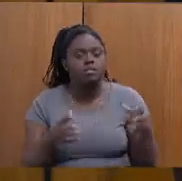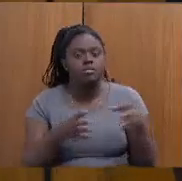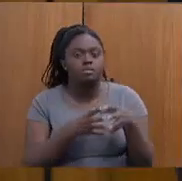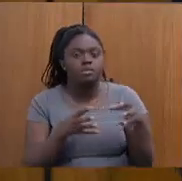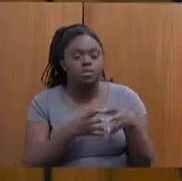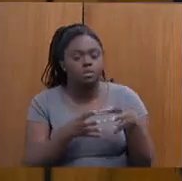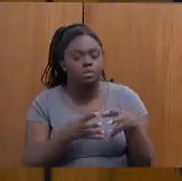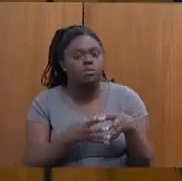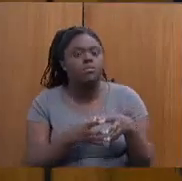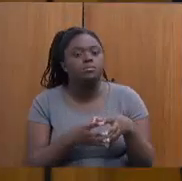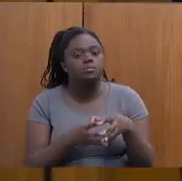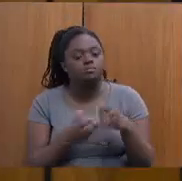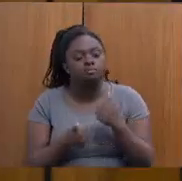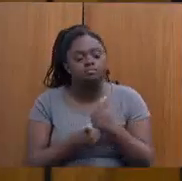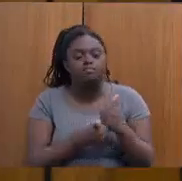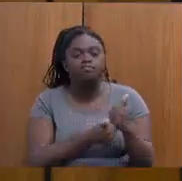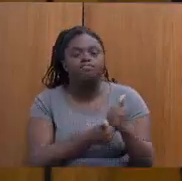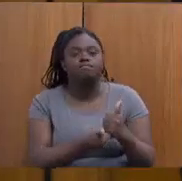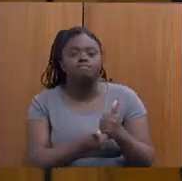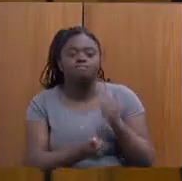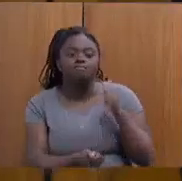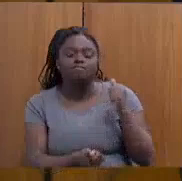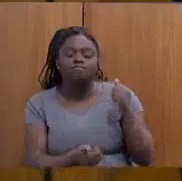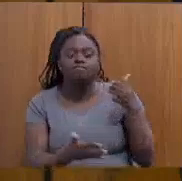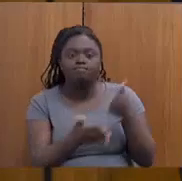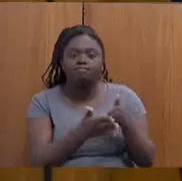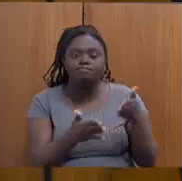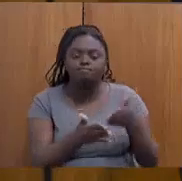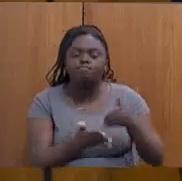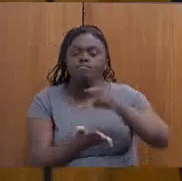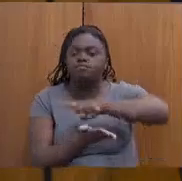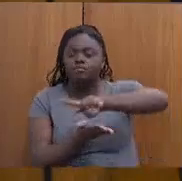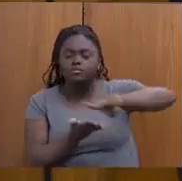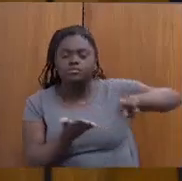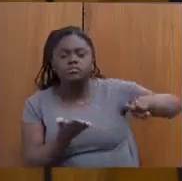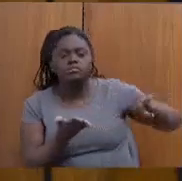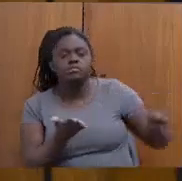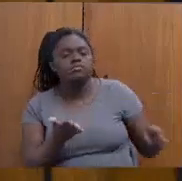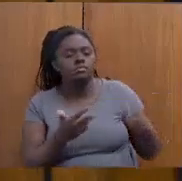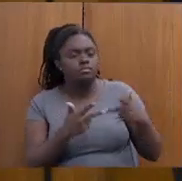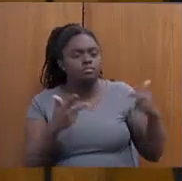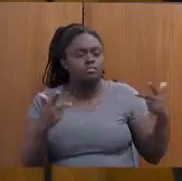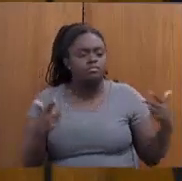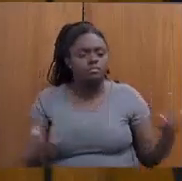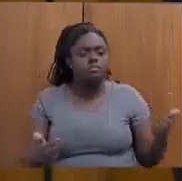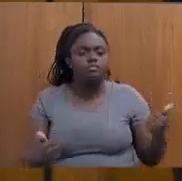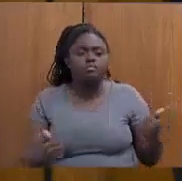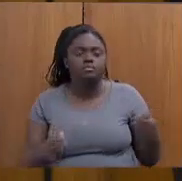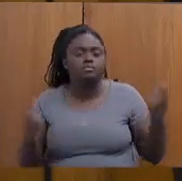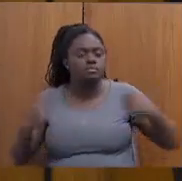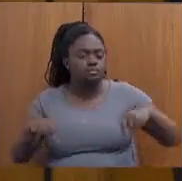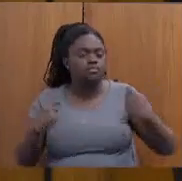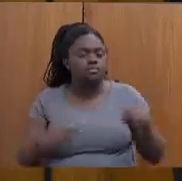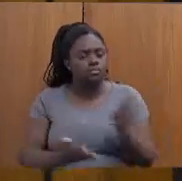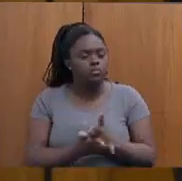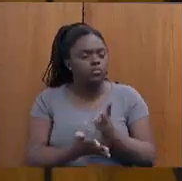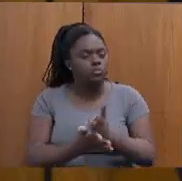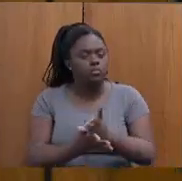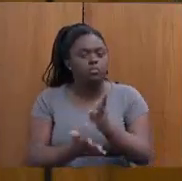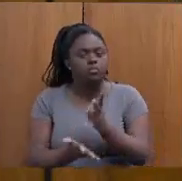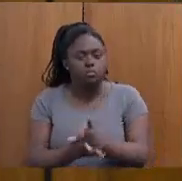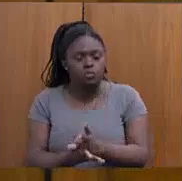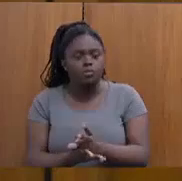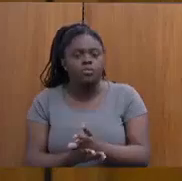impediu que várias funções, várias questões que são e que precisam continuar sendo na